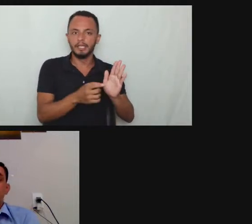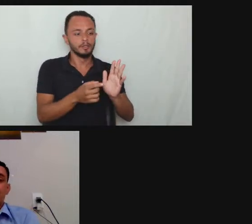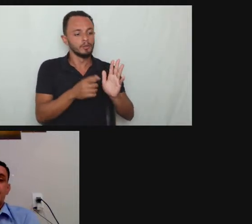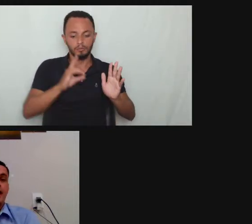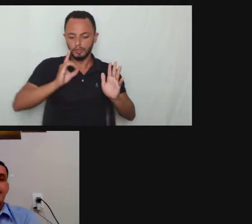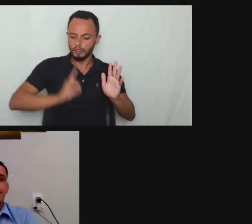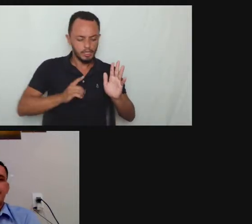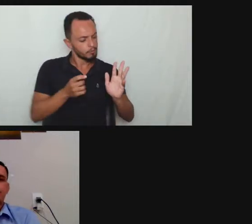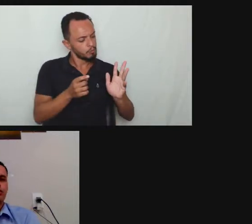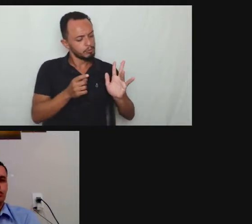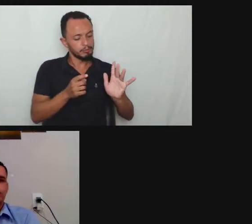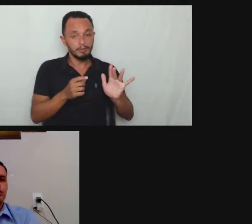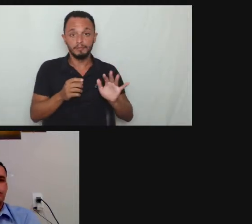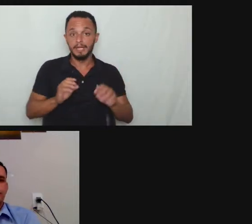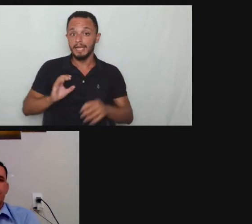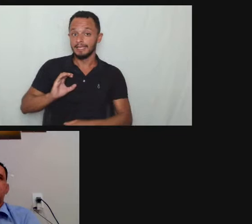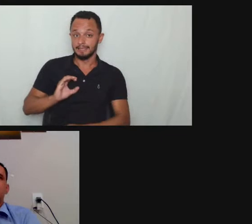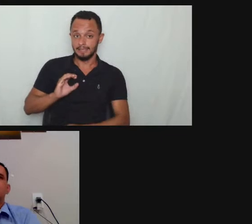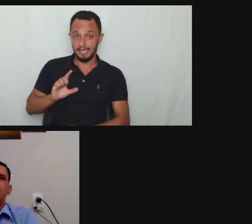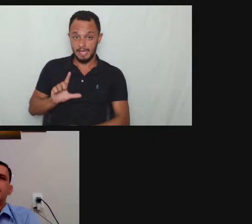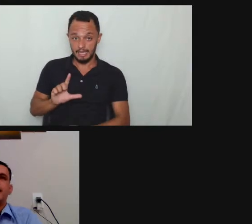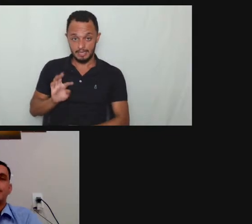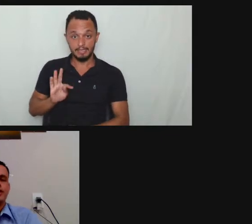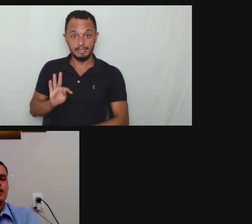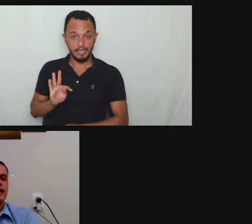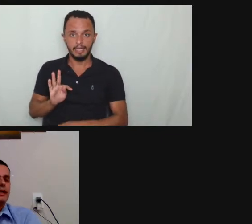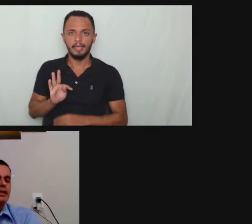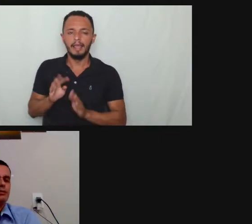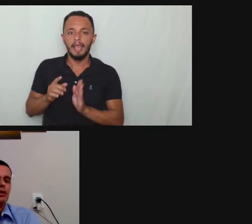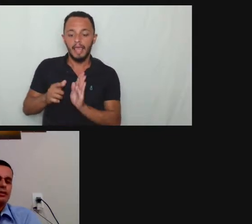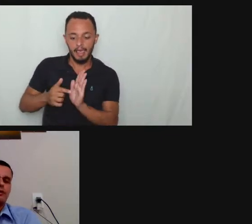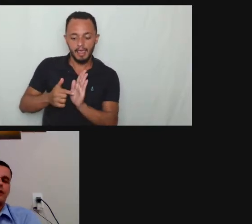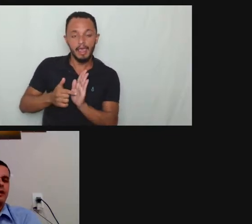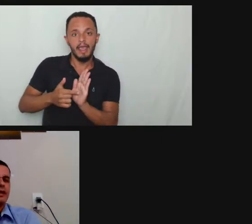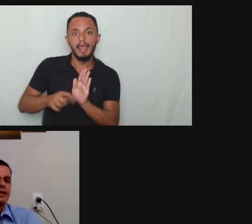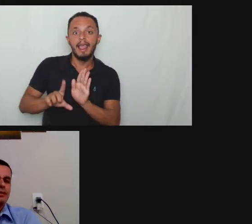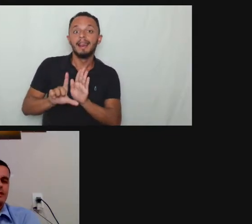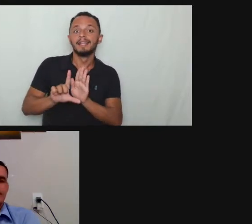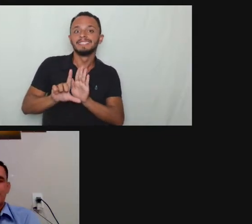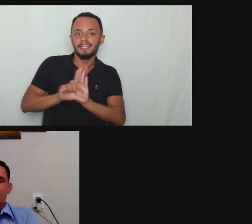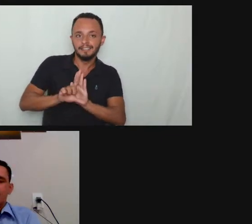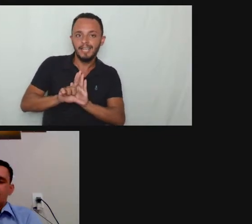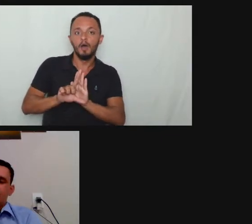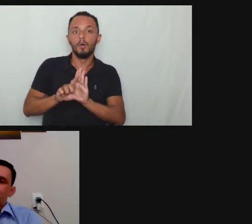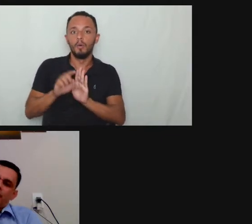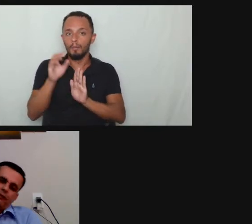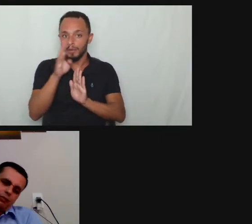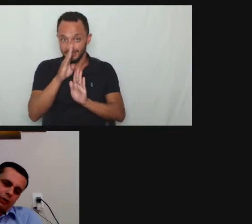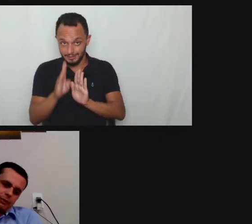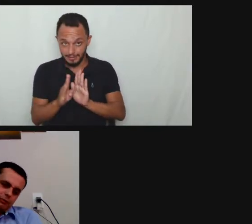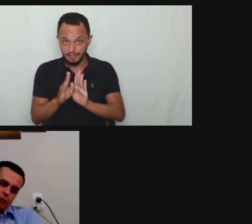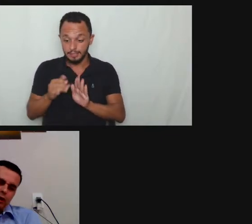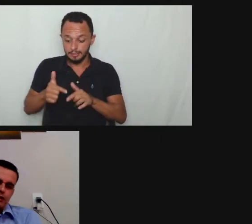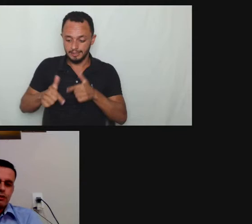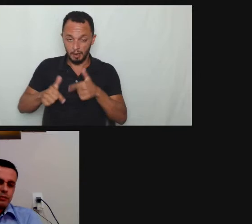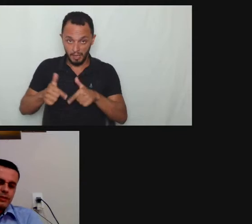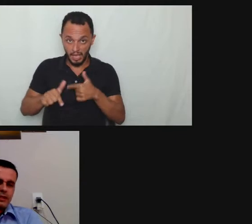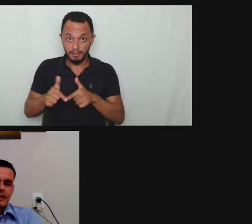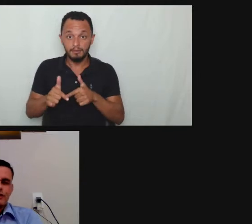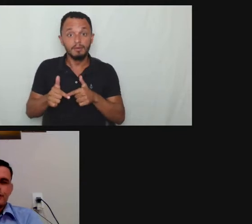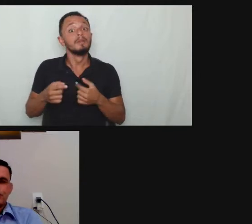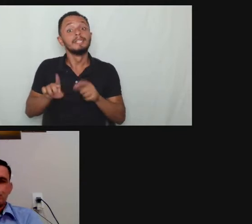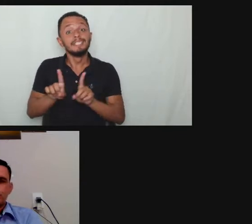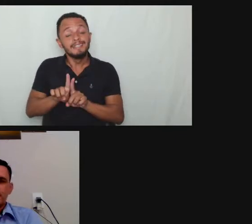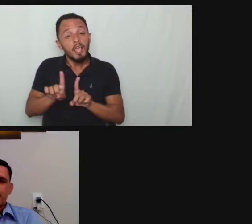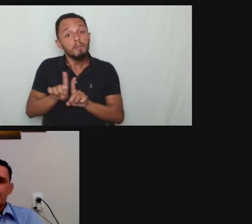deficiência a CLT no todo né CLT é antiga de 1943 mas teve uma reforma forte